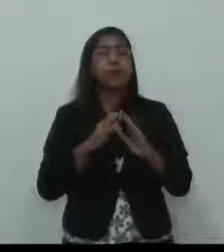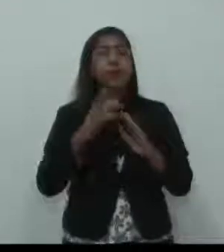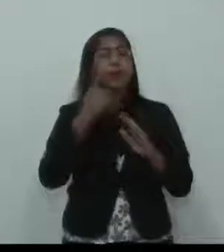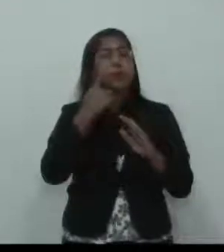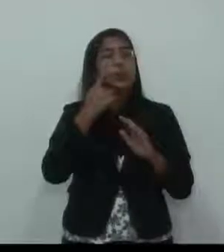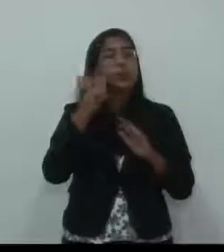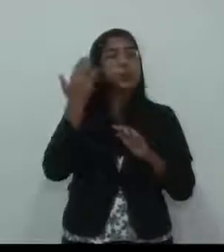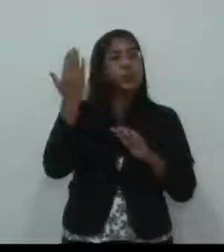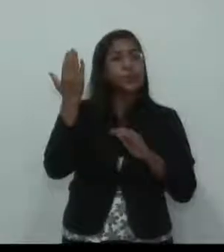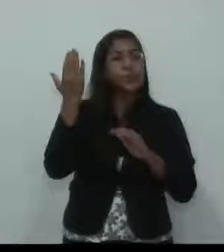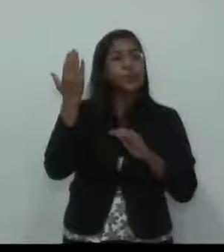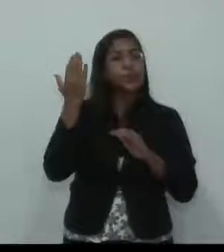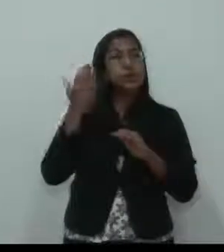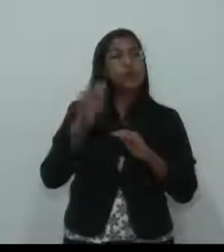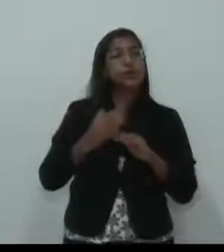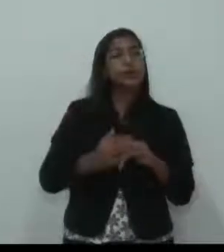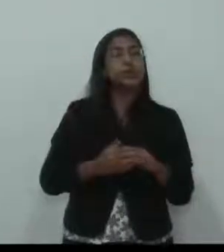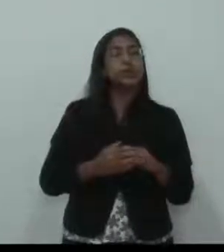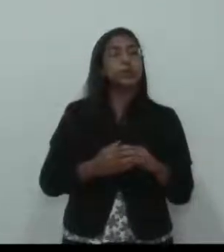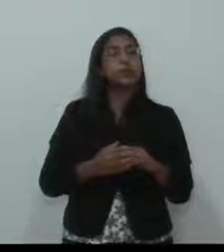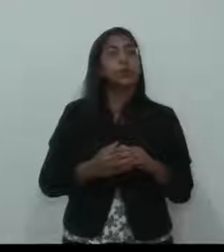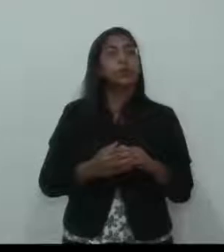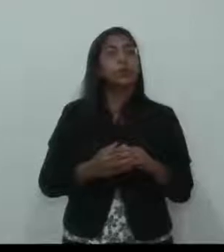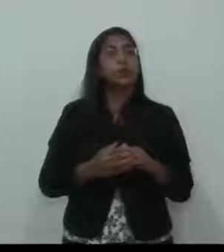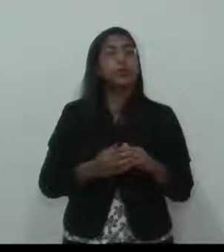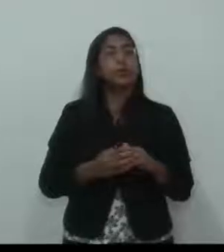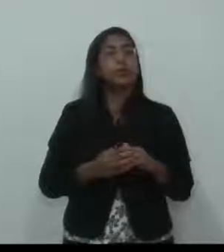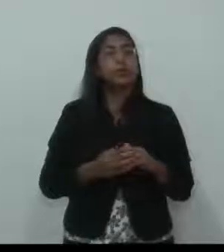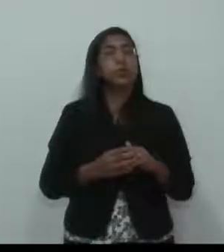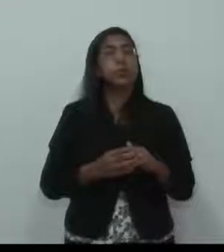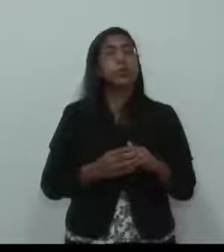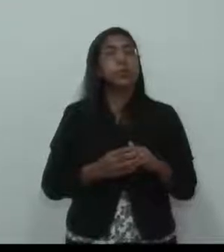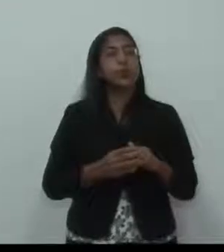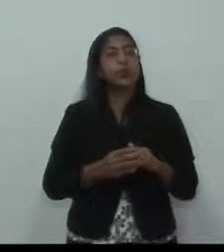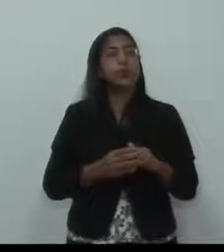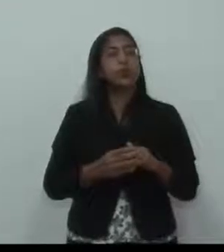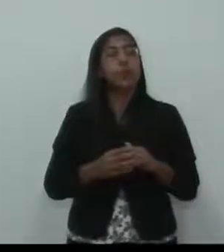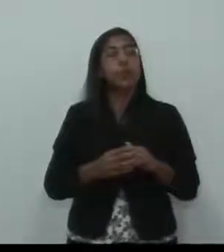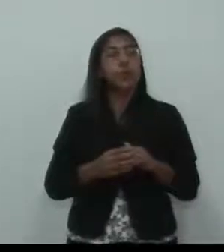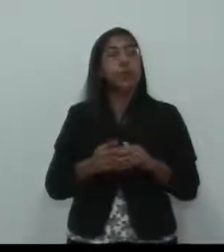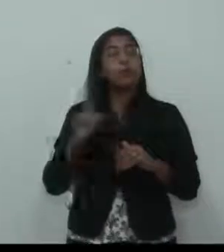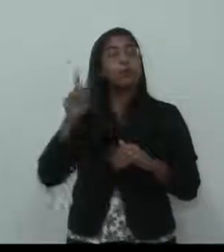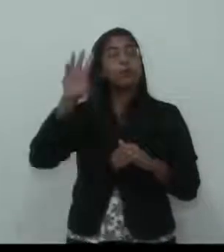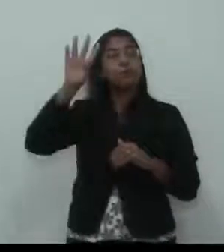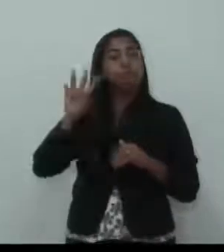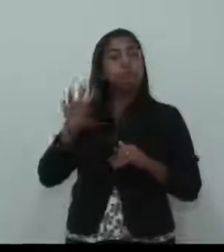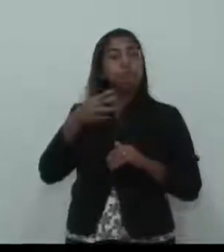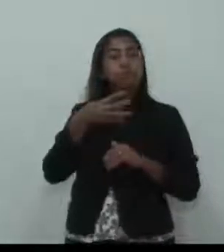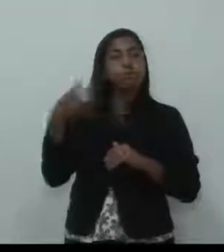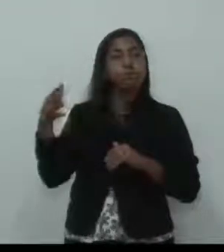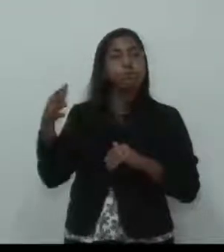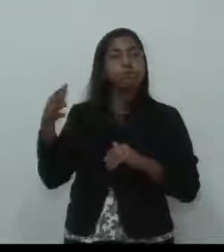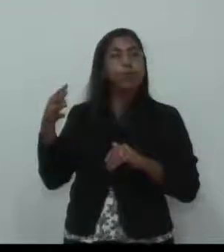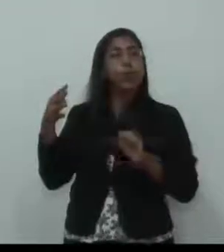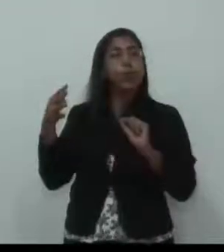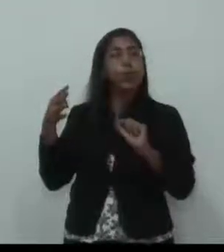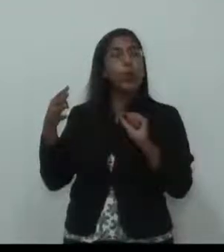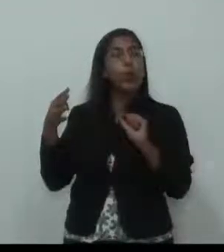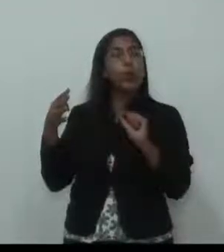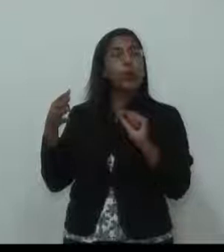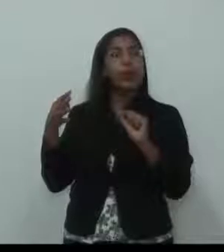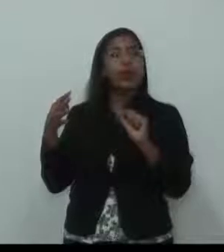ficou bem aí para as pessoas verem, você com toda certeza, mas aqui é um mapa do